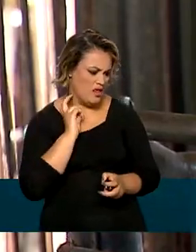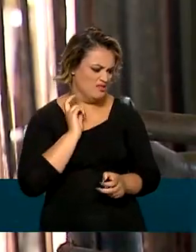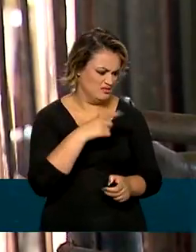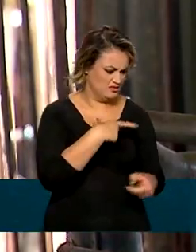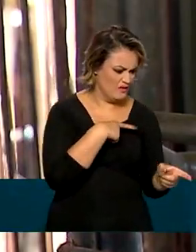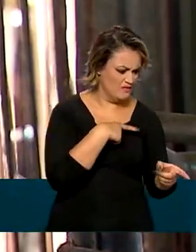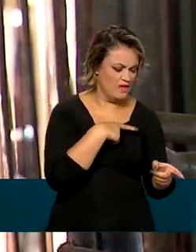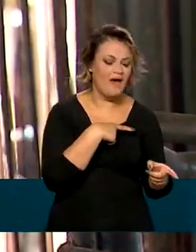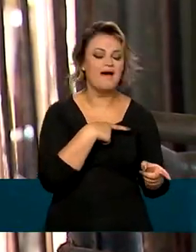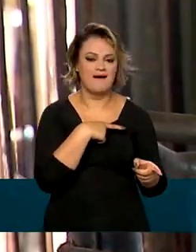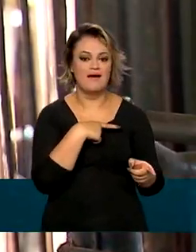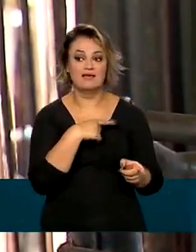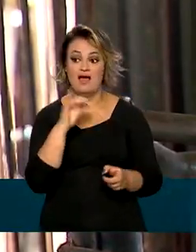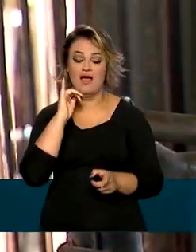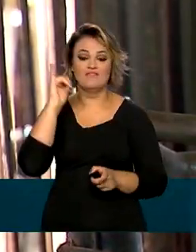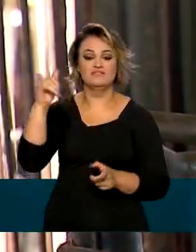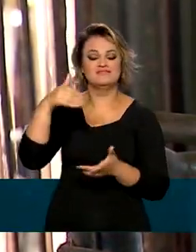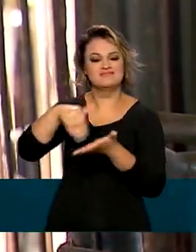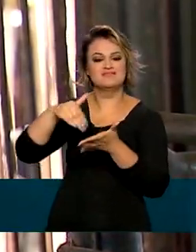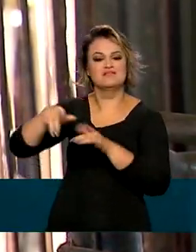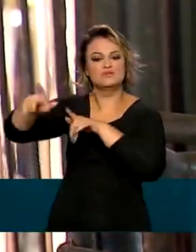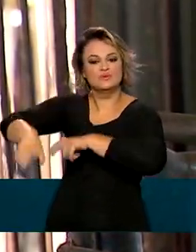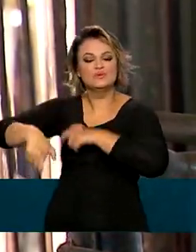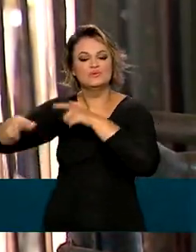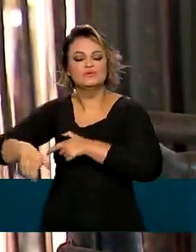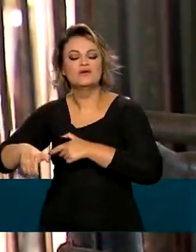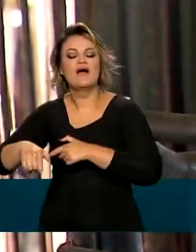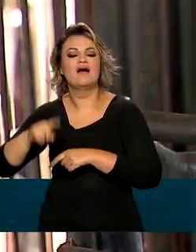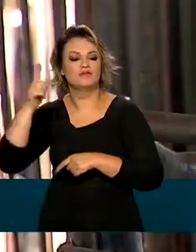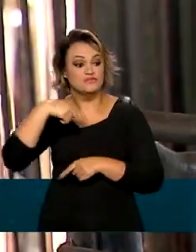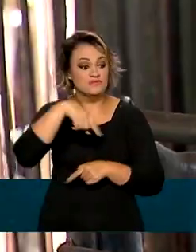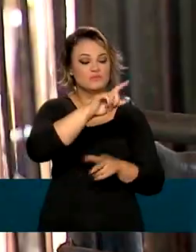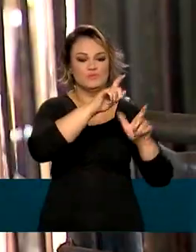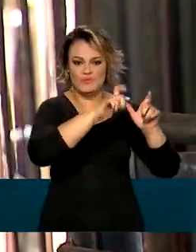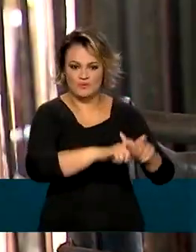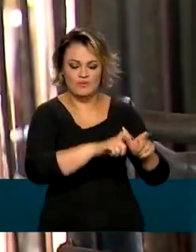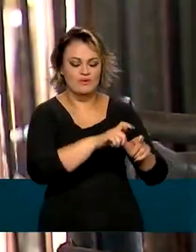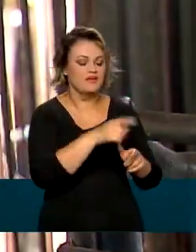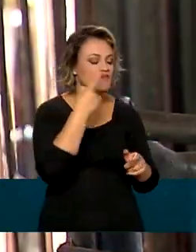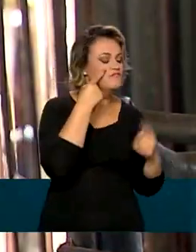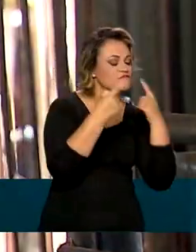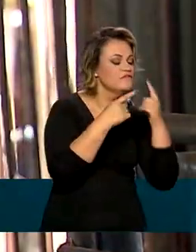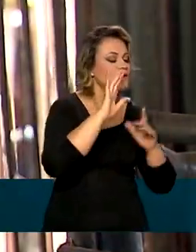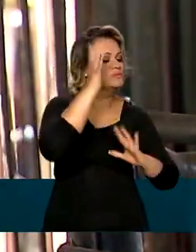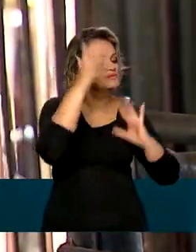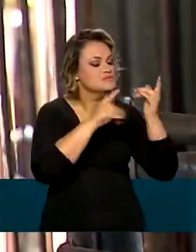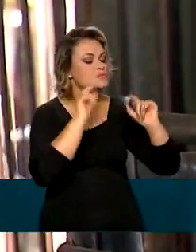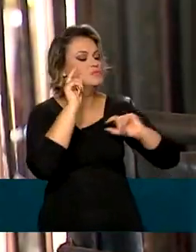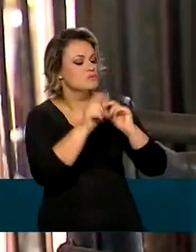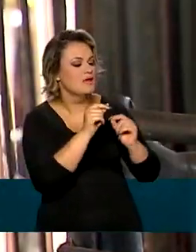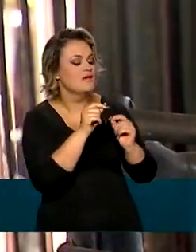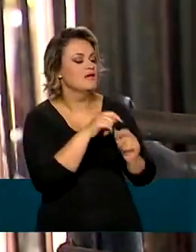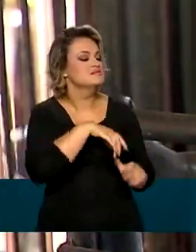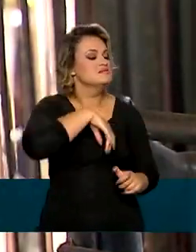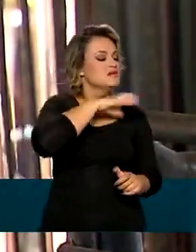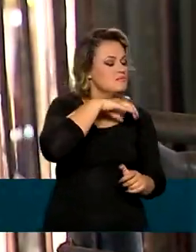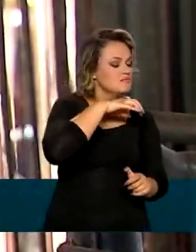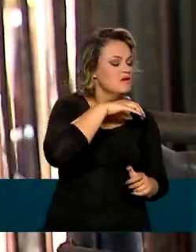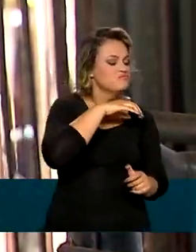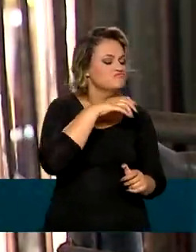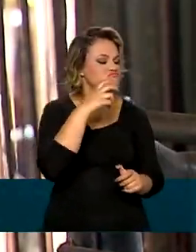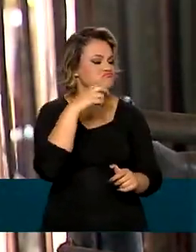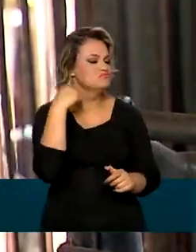nesses animais, contactou a Secretaria de Agricultura, que a gente consegue ir na propriedade para poder verificar os fatores, onde que esse animal, onde que esse